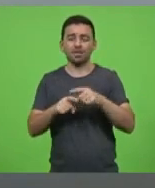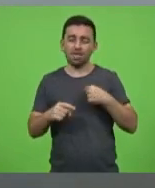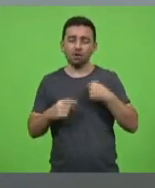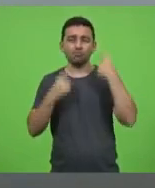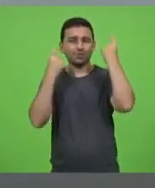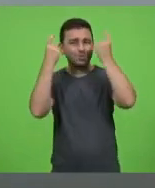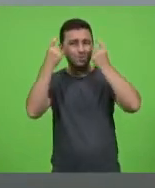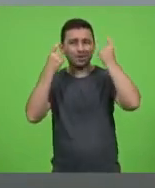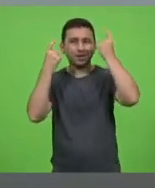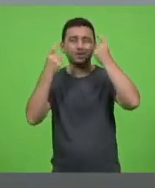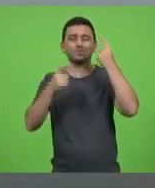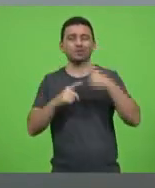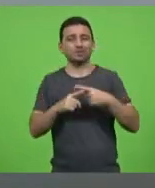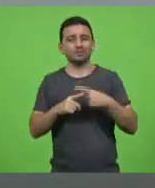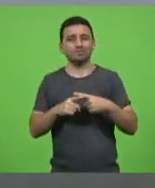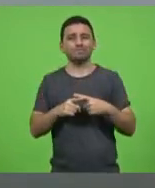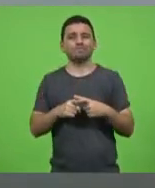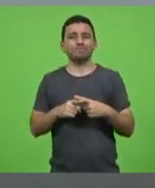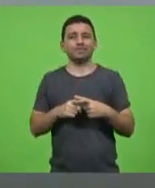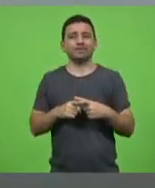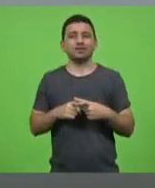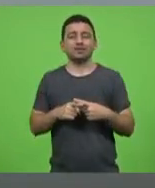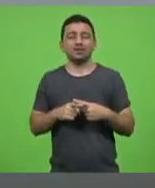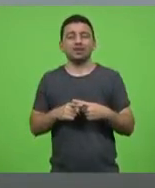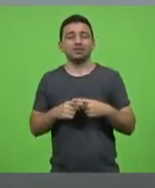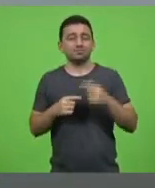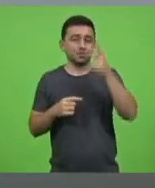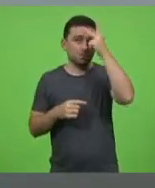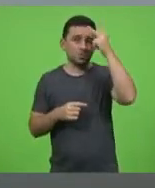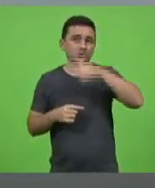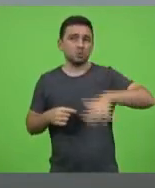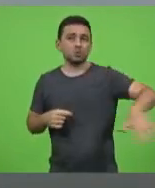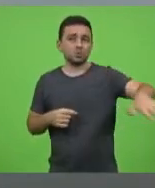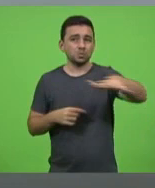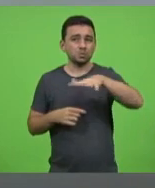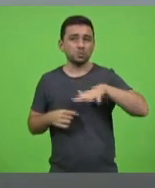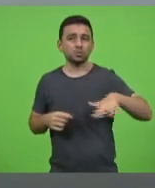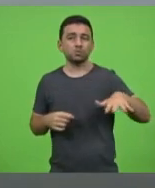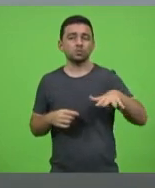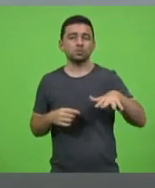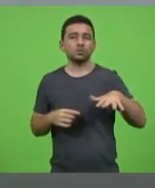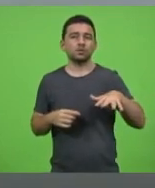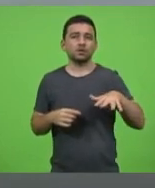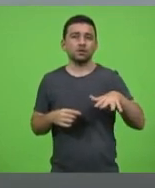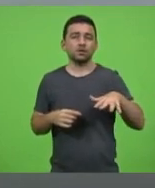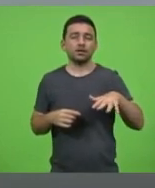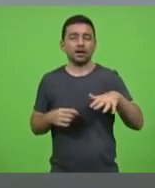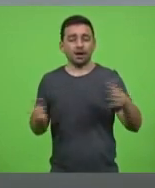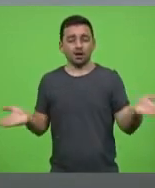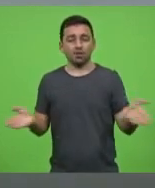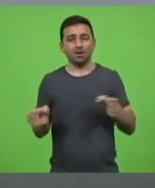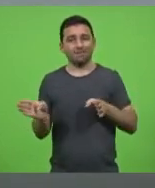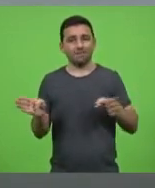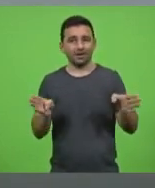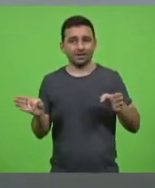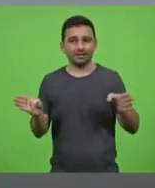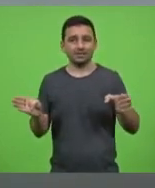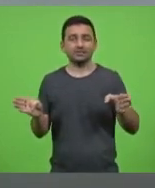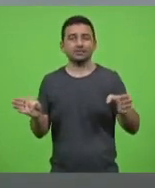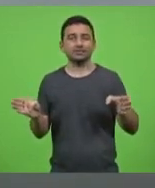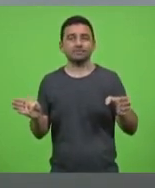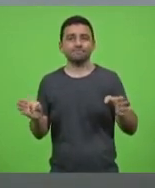né para que as pessoas passem dessa dessa fase uma fase que